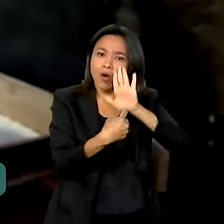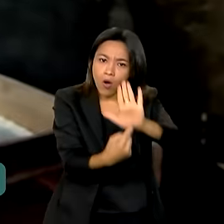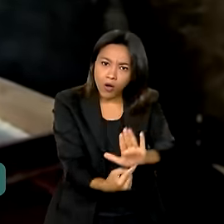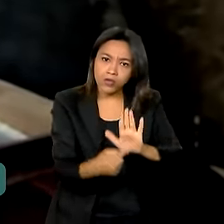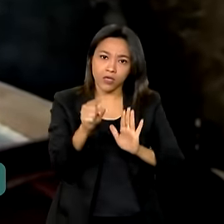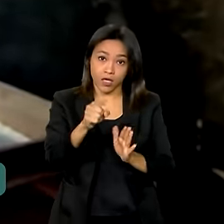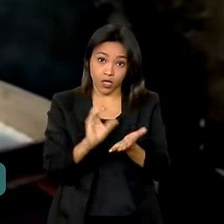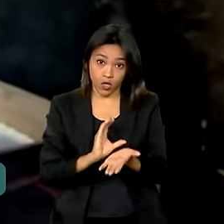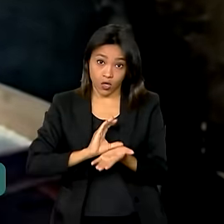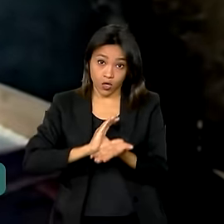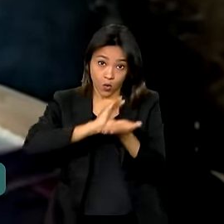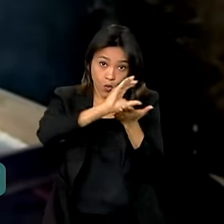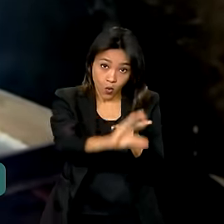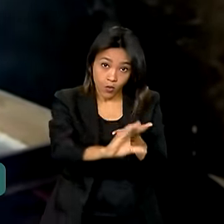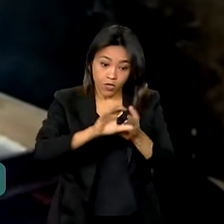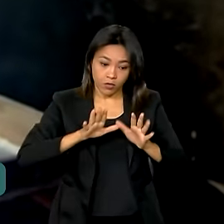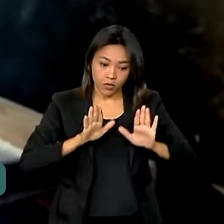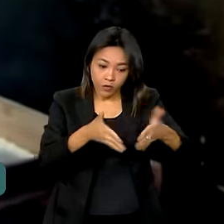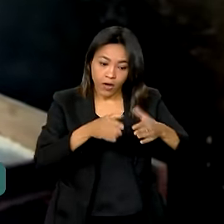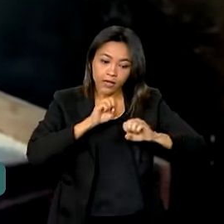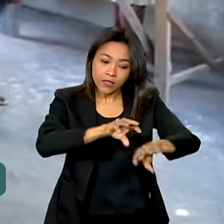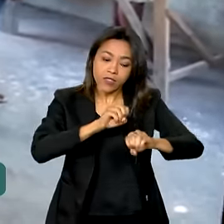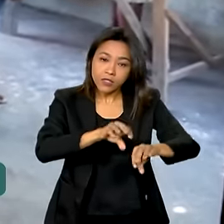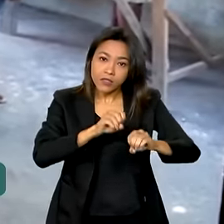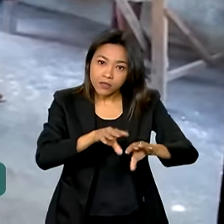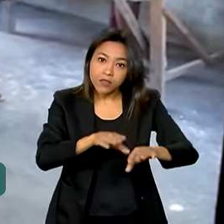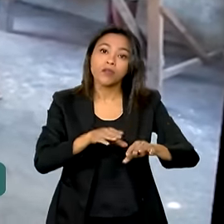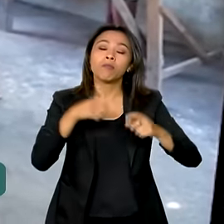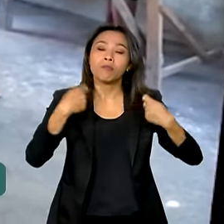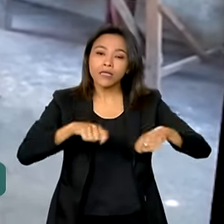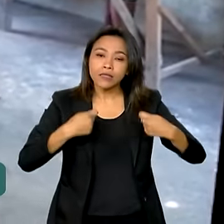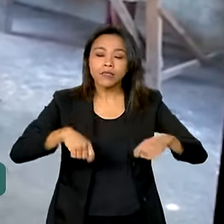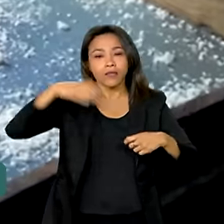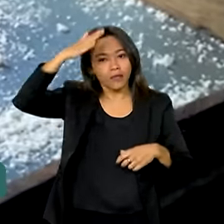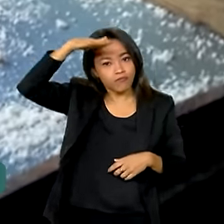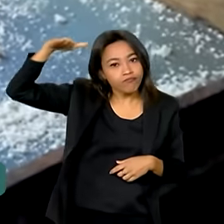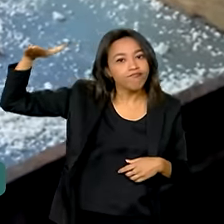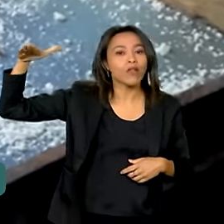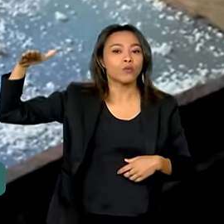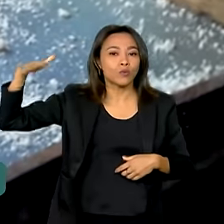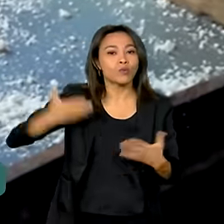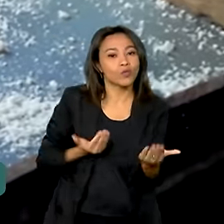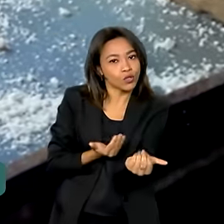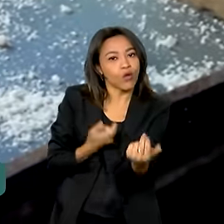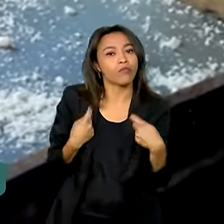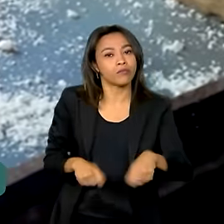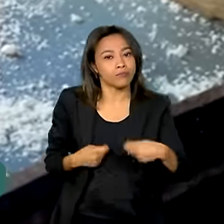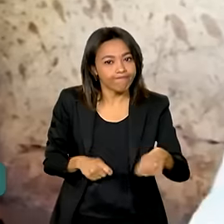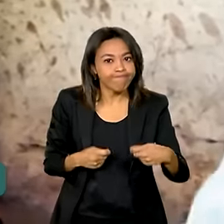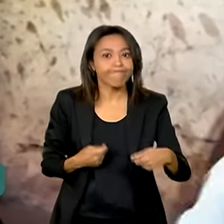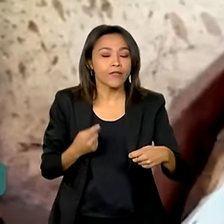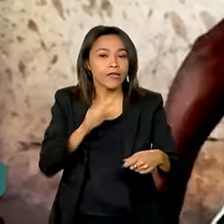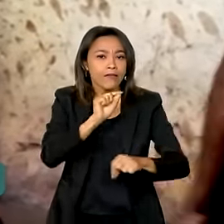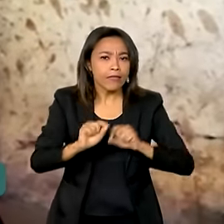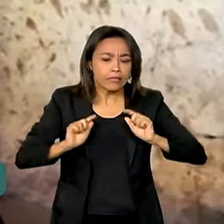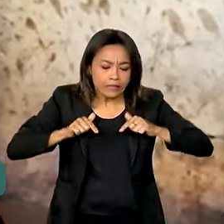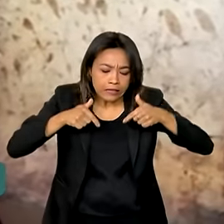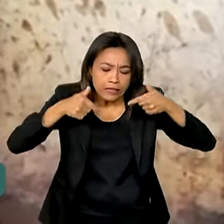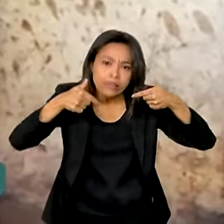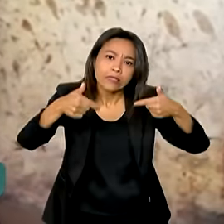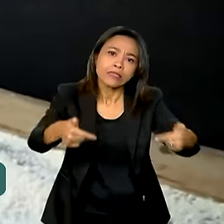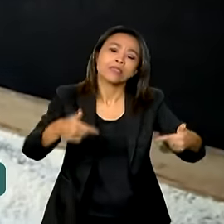investimento em educação, seja nas últimas décadas, seja de jovens e adultos, vem trabalhando no sentido de uma